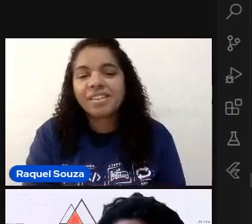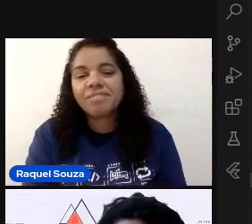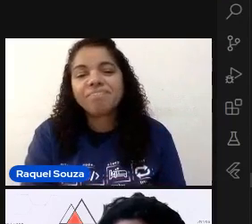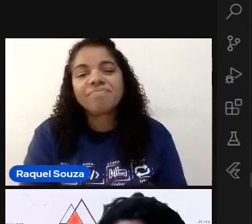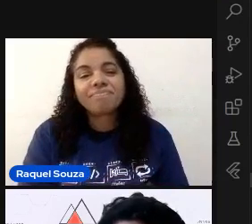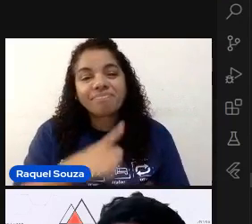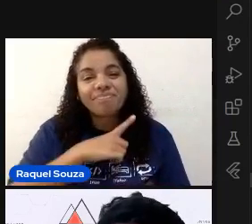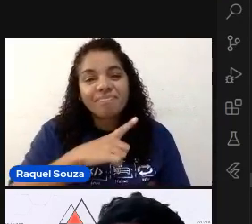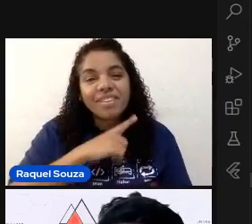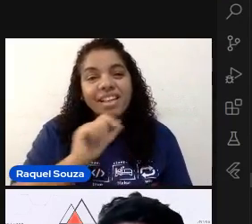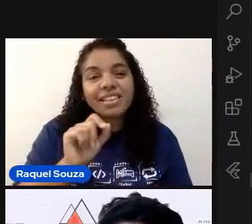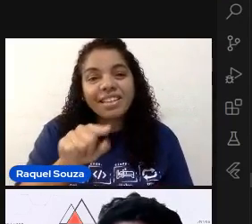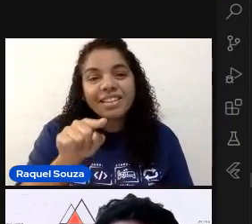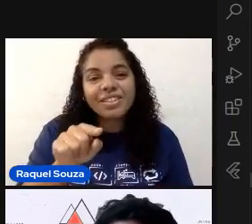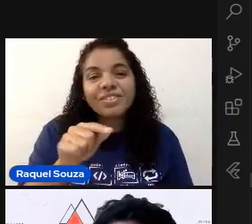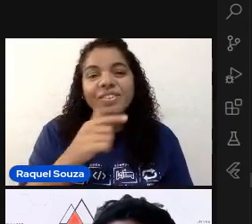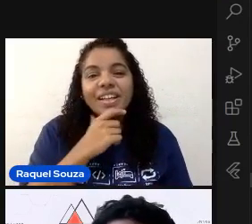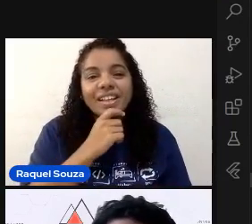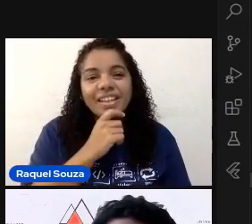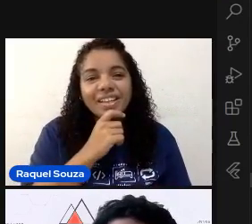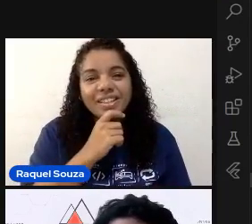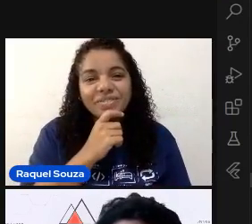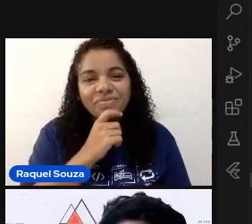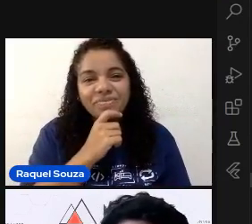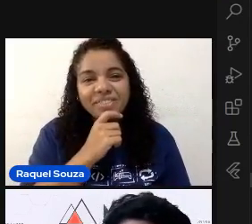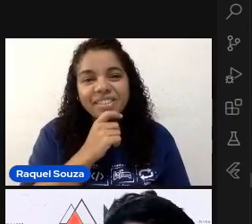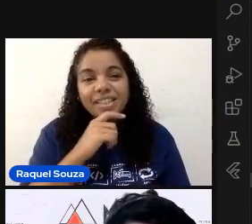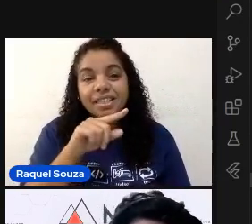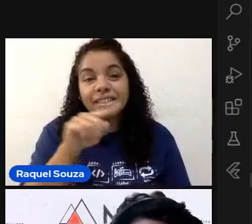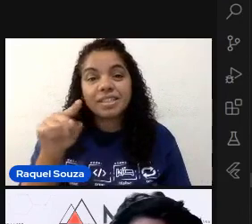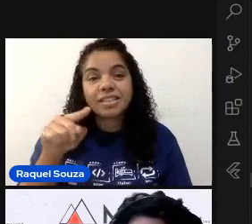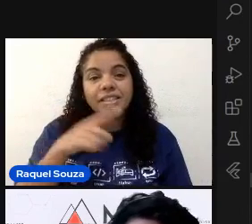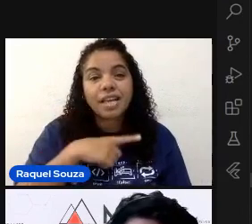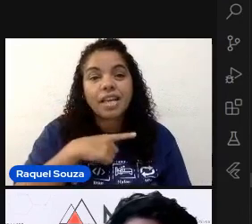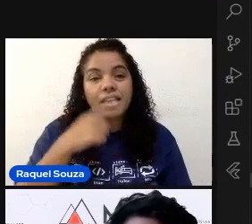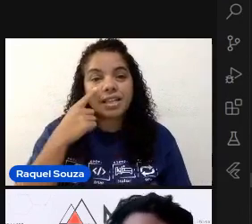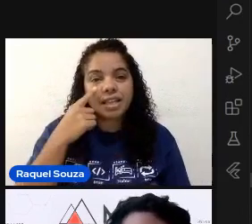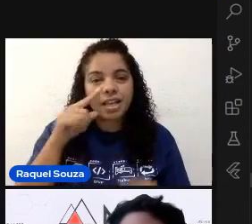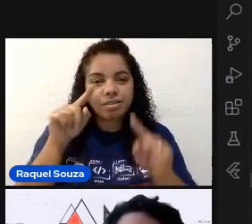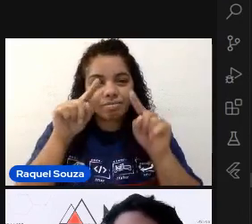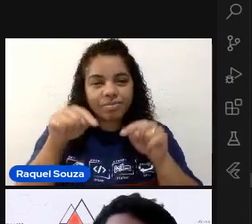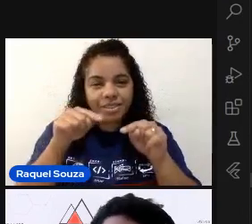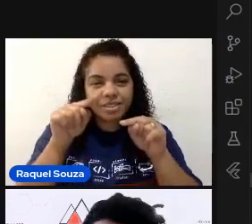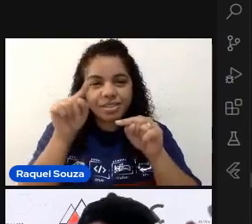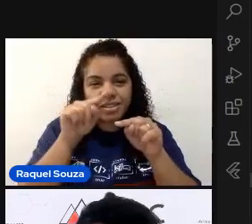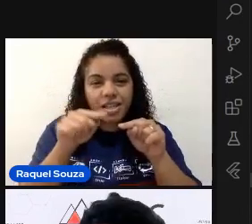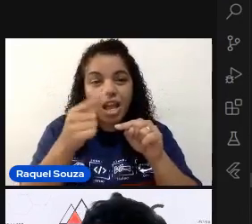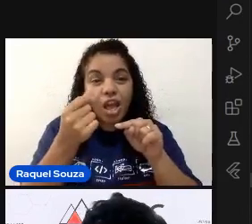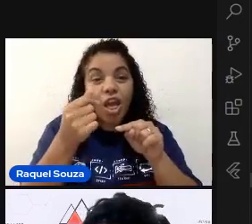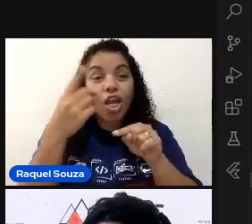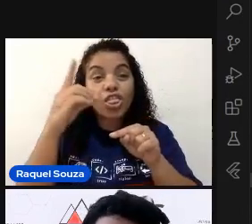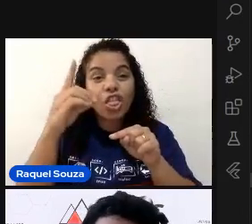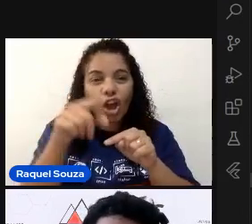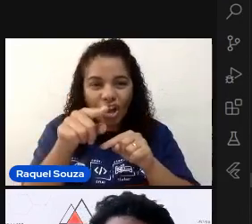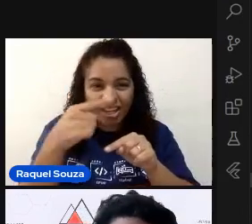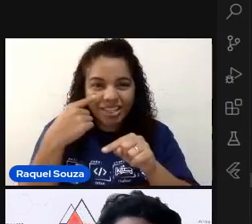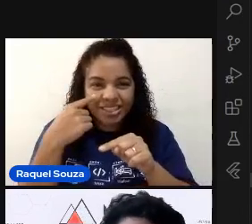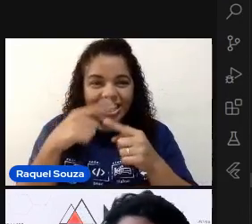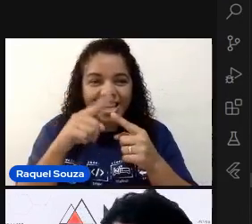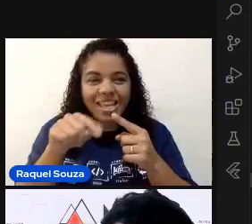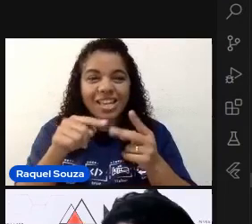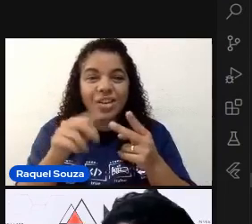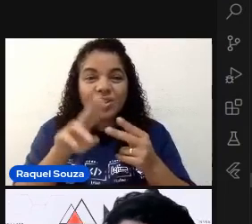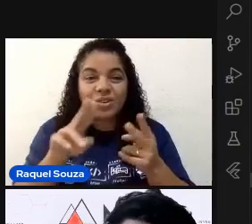tenho aqui um sinal de dólar. Um sinal de dólar. Eu uso como se fosse o jQuery. Como era